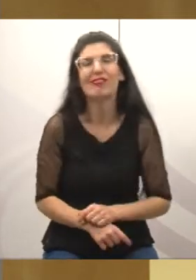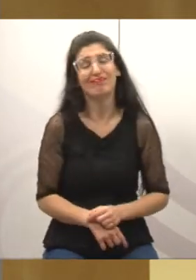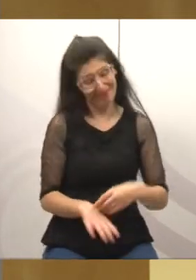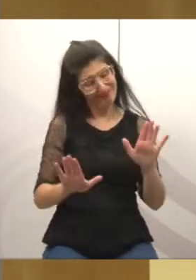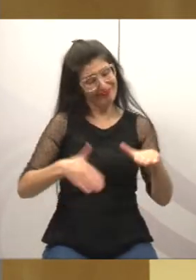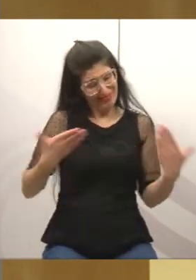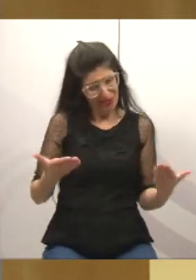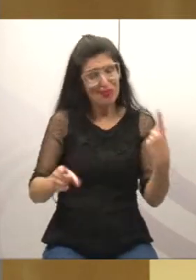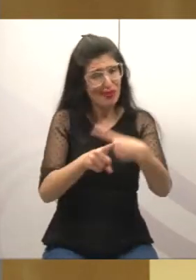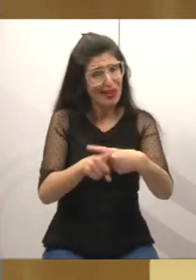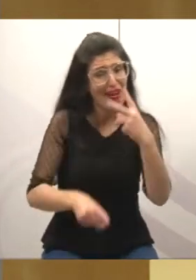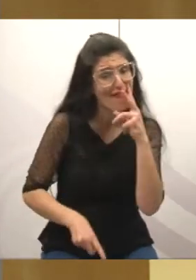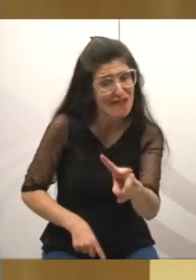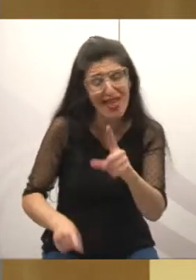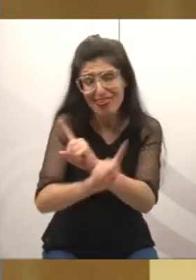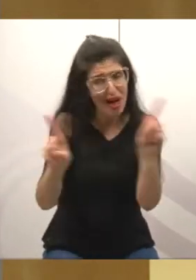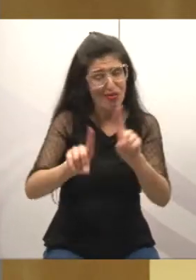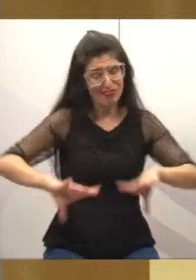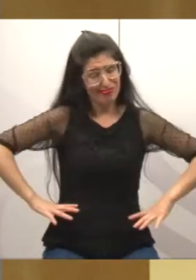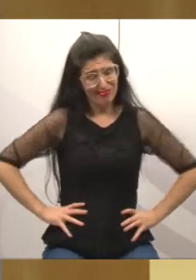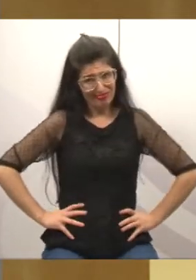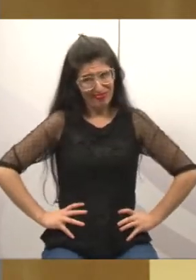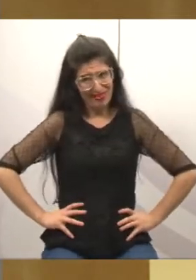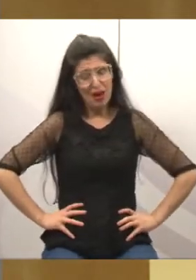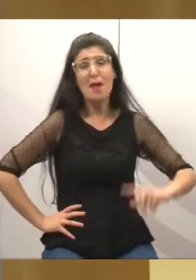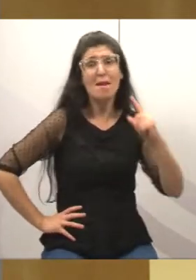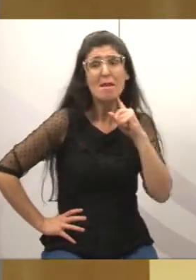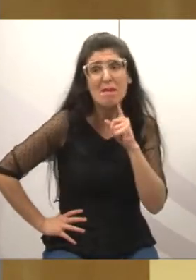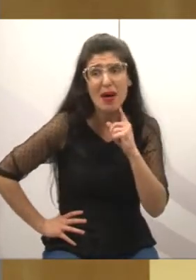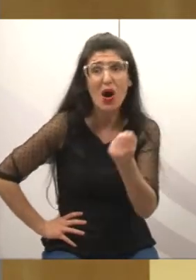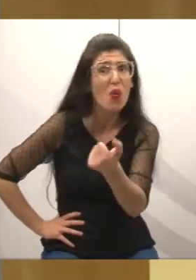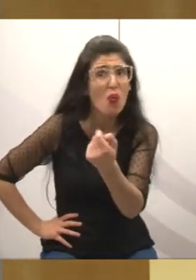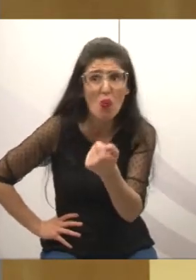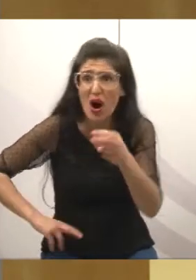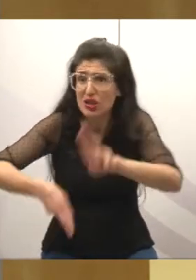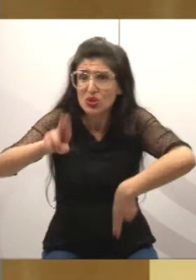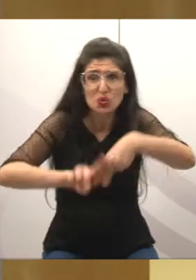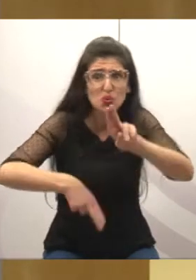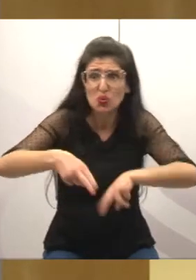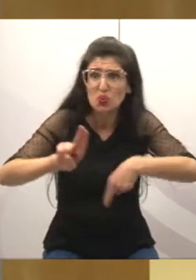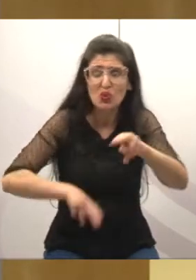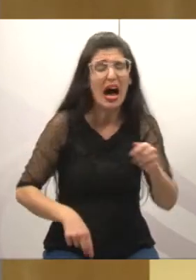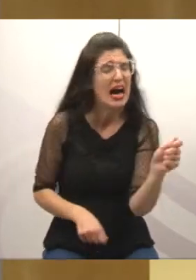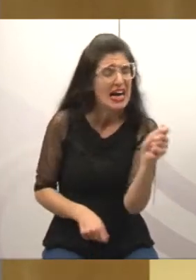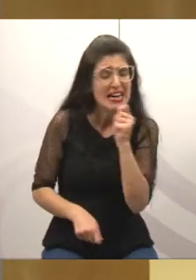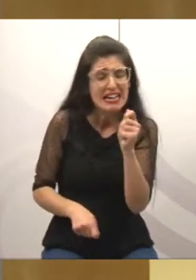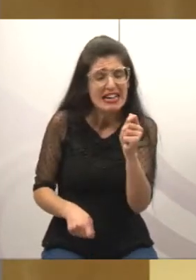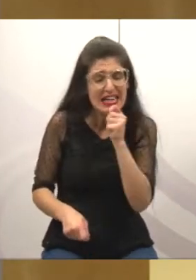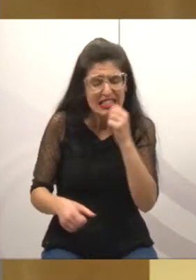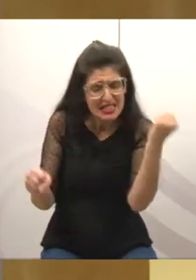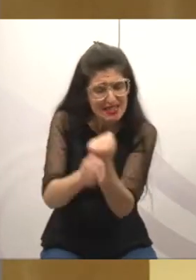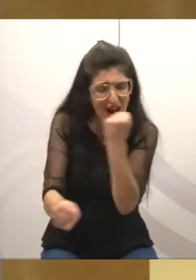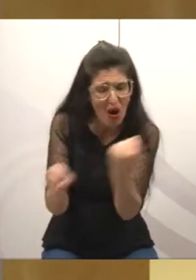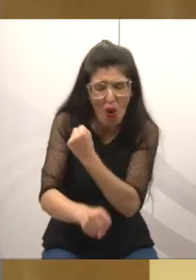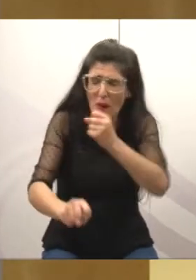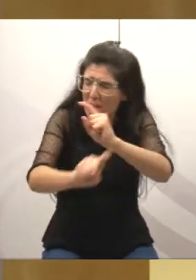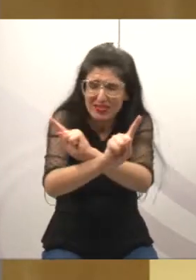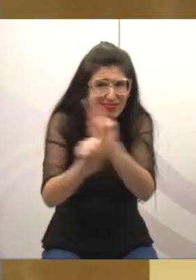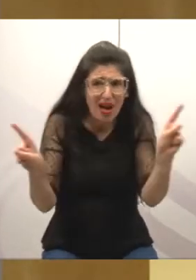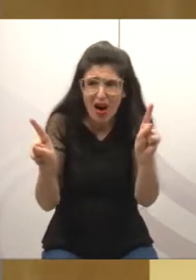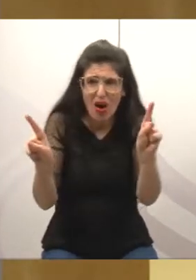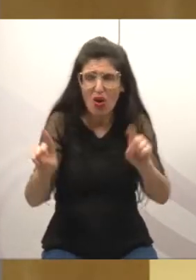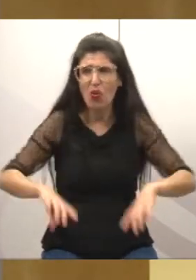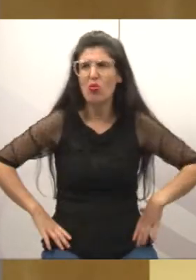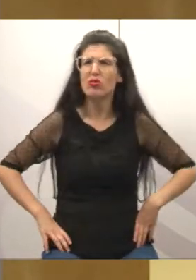maio, vai chegar junho, e nós precisamos dar conta de iniciar essa obra porque não é uma obra que vai ter um custo alto.